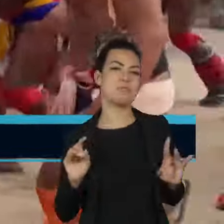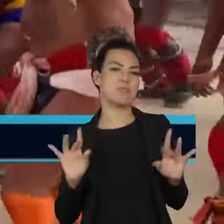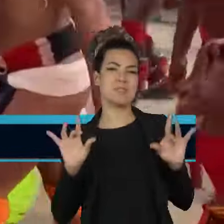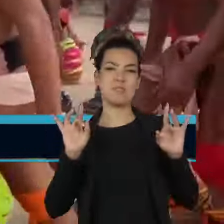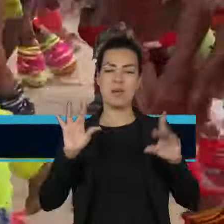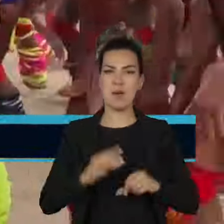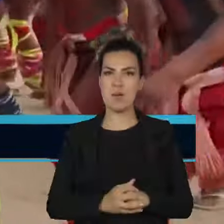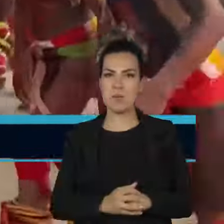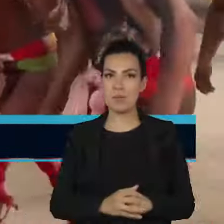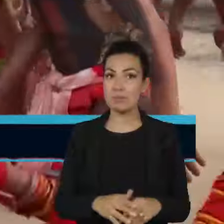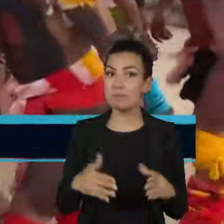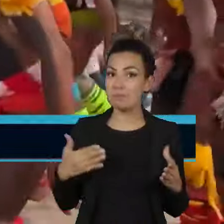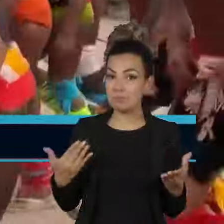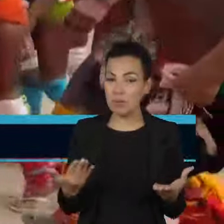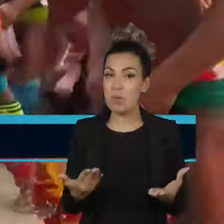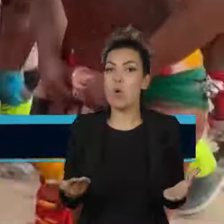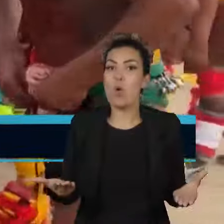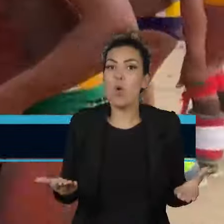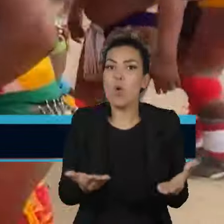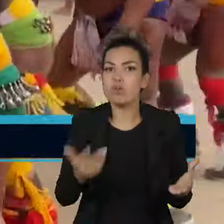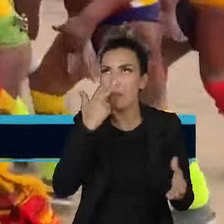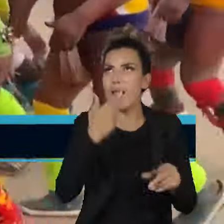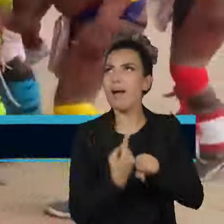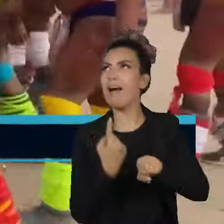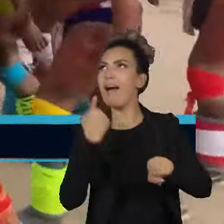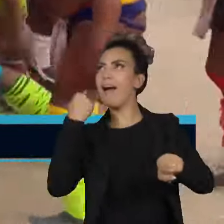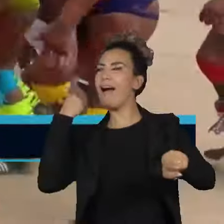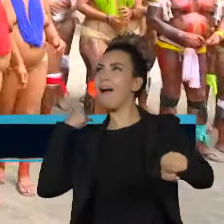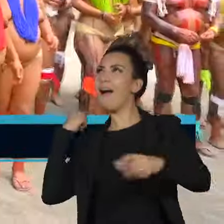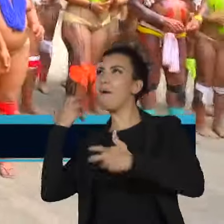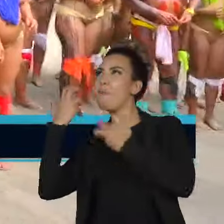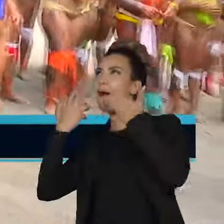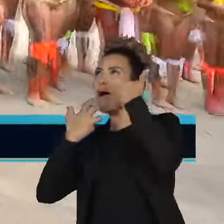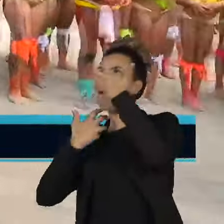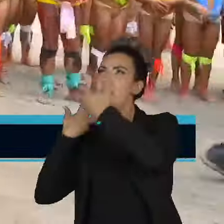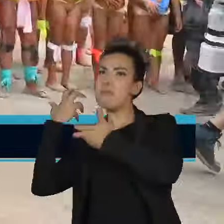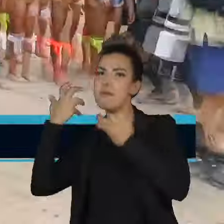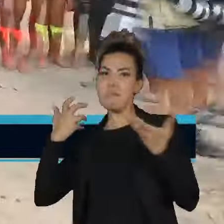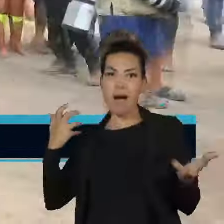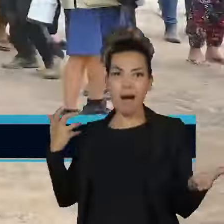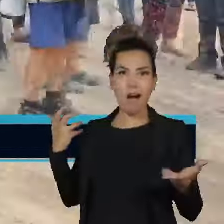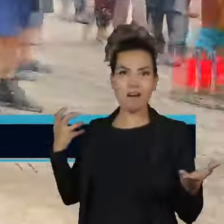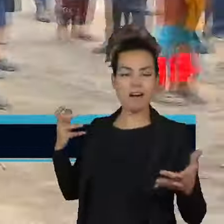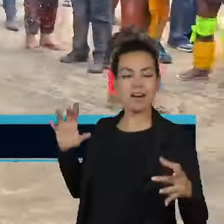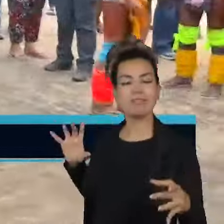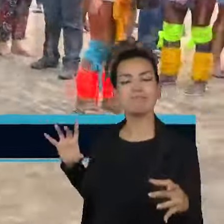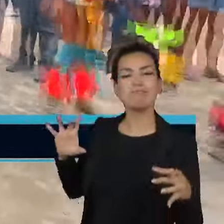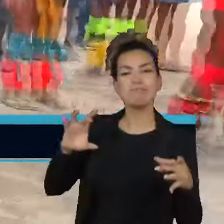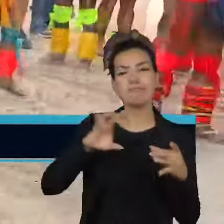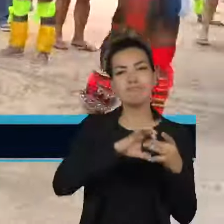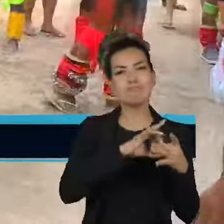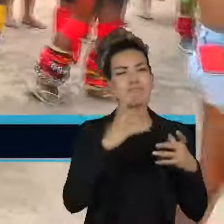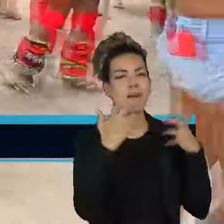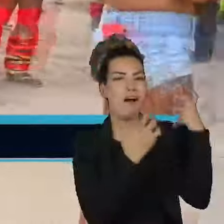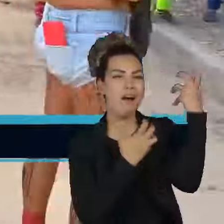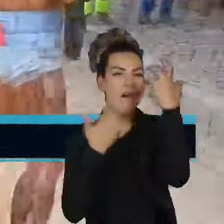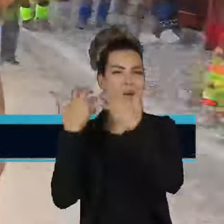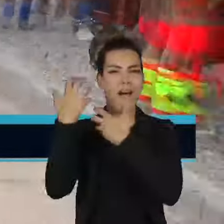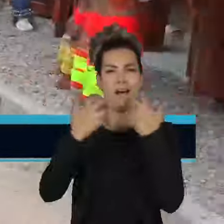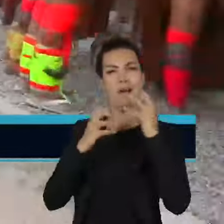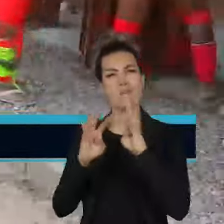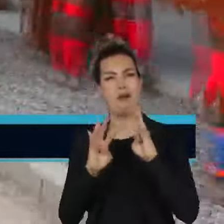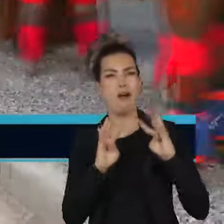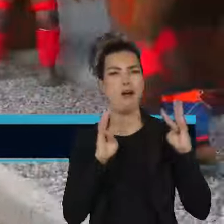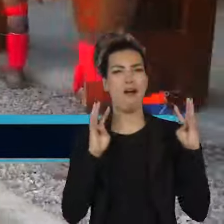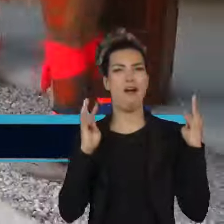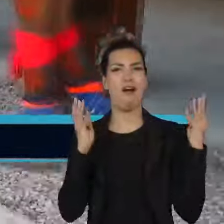Repetindo no presente os cantos do passado, o povo áudia abriu as portas de uma biblioteca ancestral.